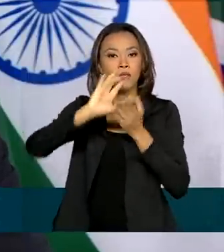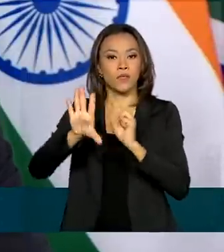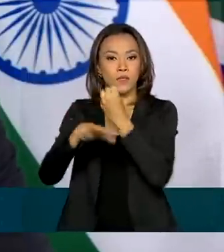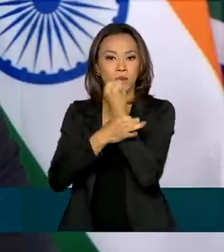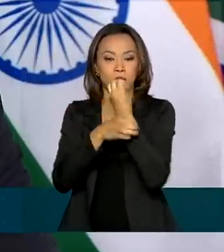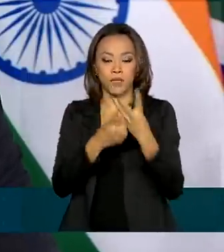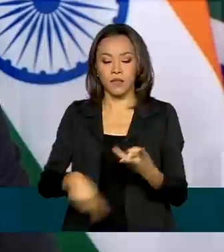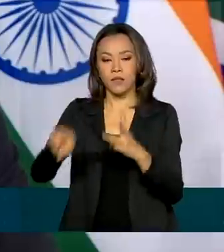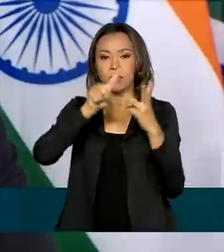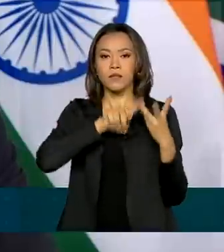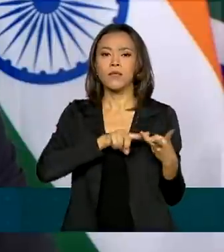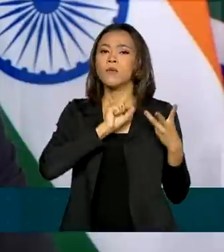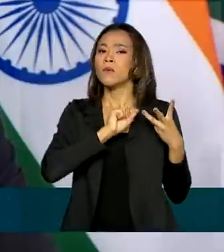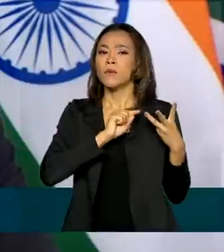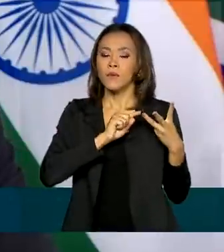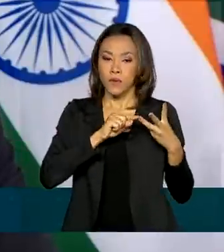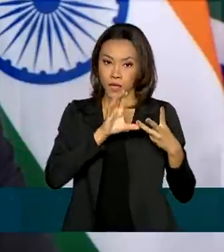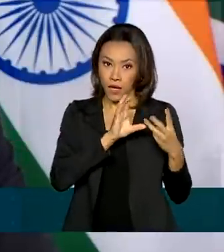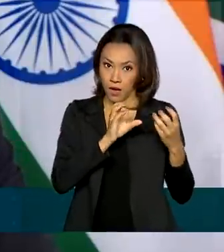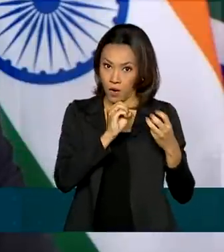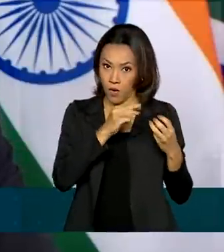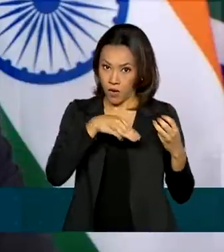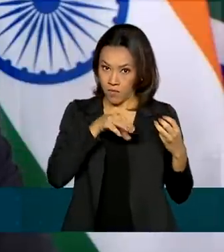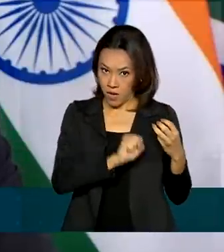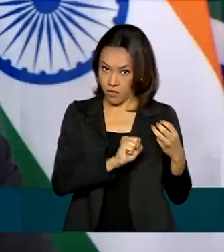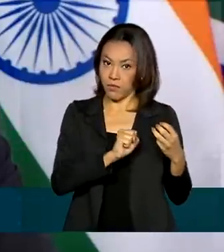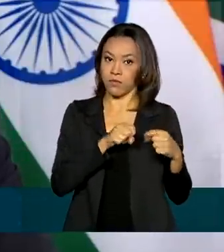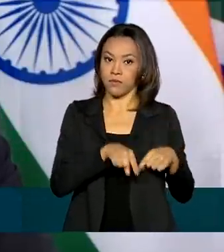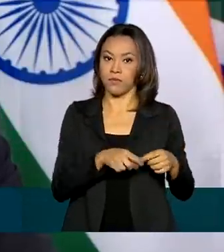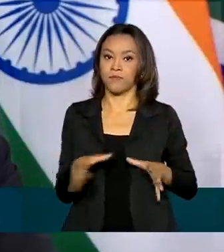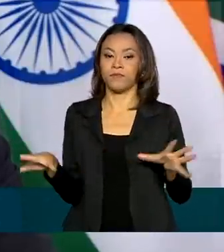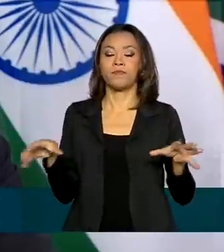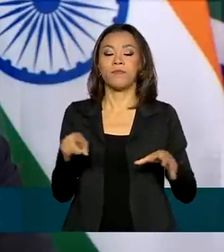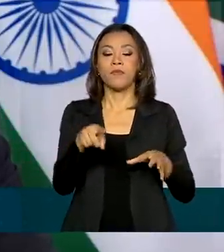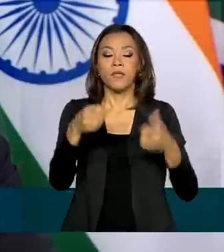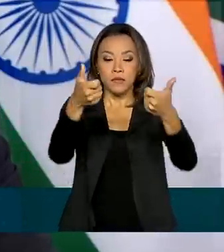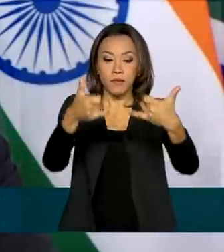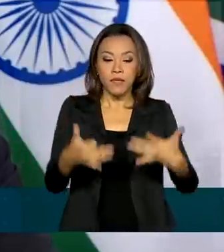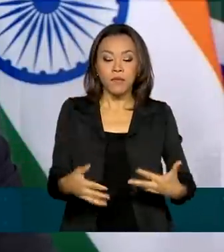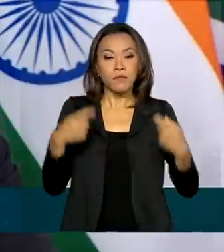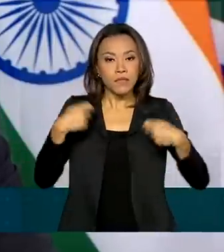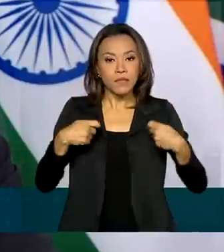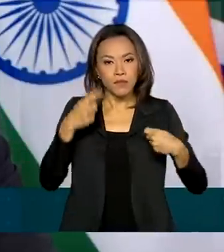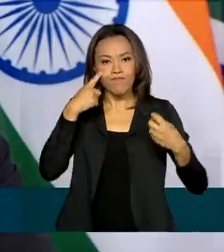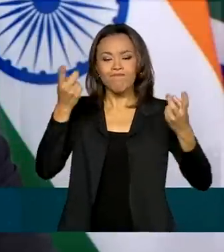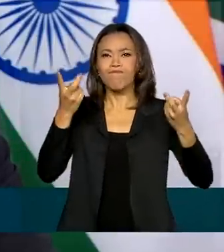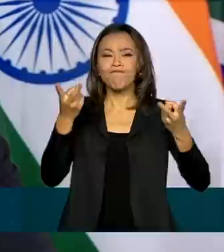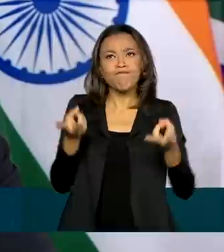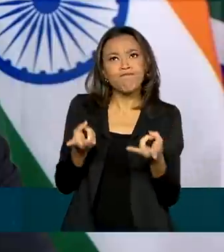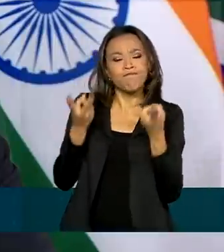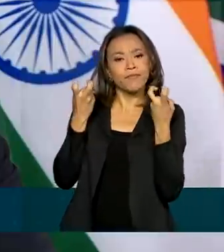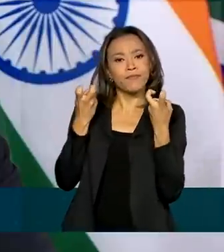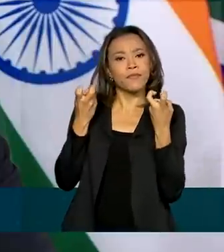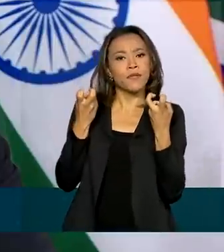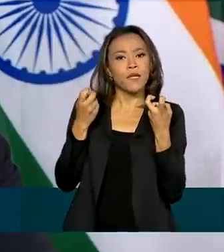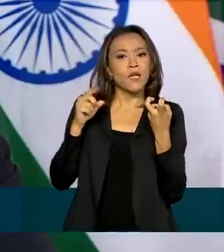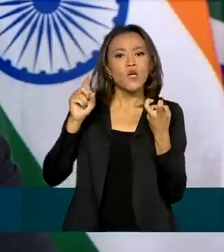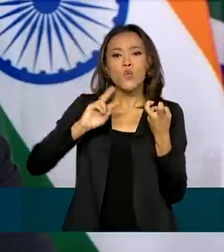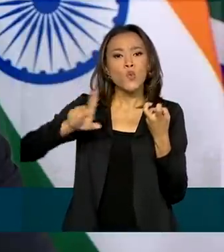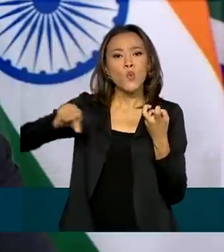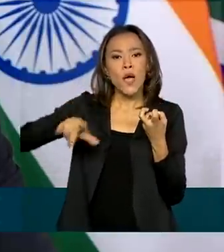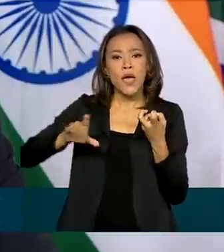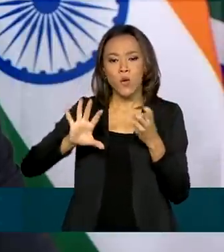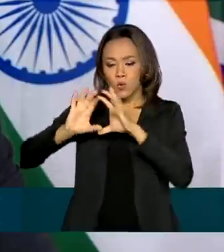Unidas e a Organização Mundial da Saúde. Temos que reconhecer a realidade de que não foram os organismos